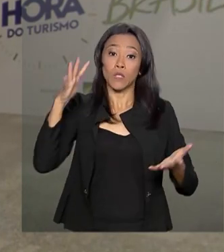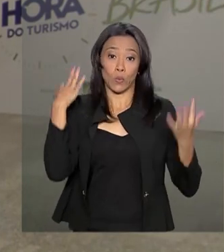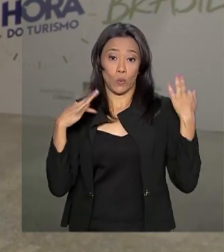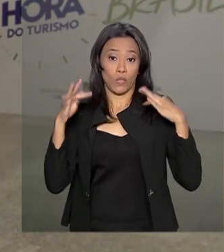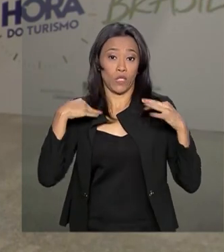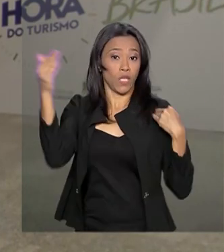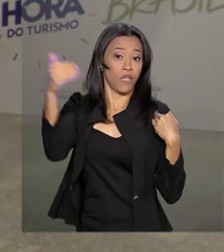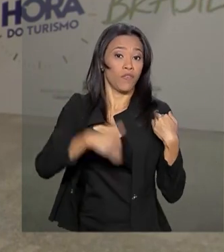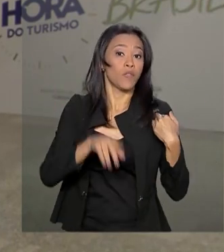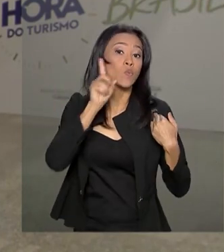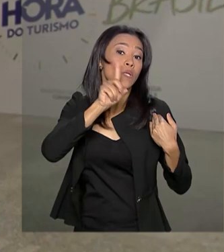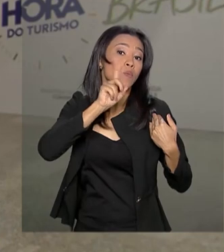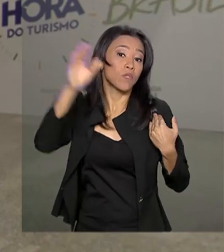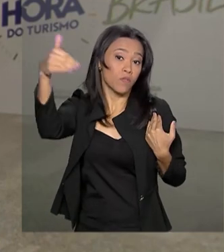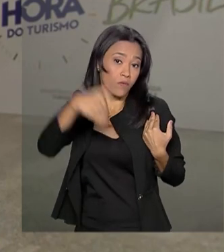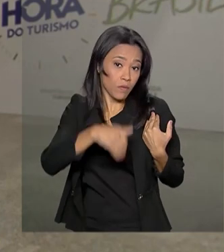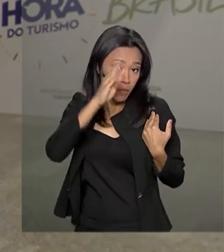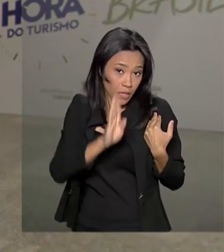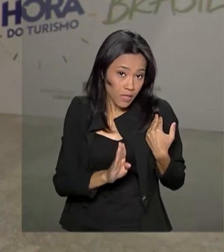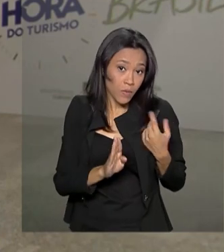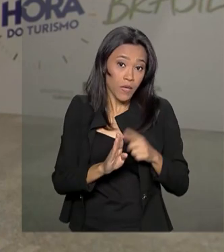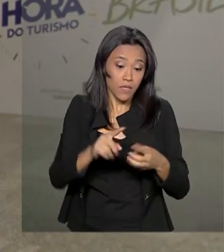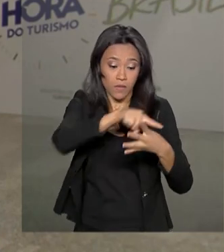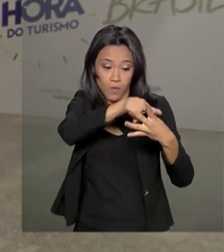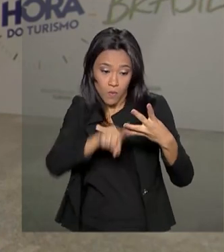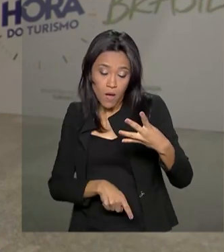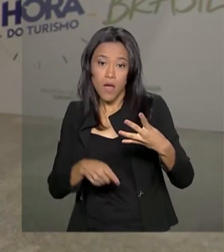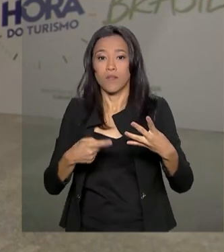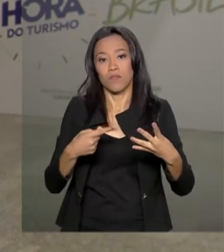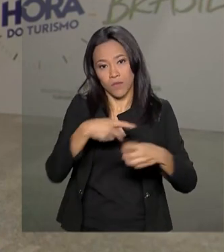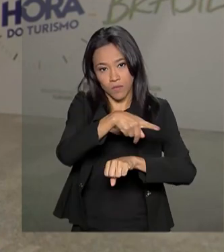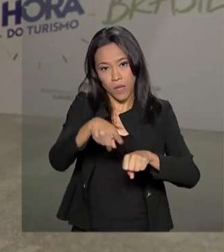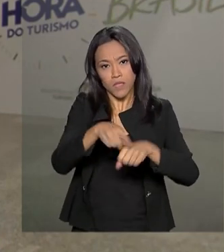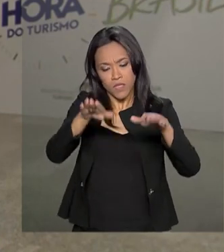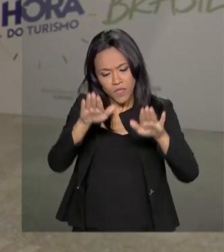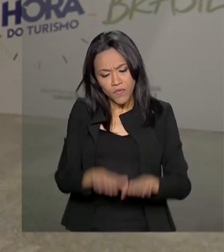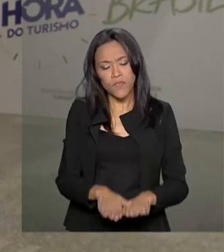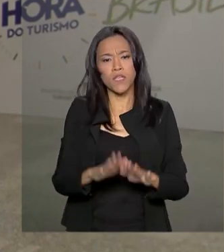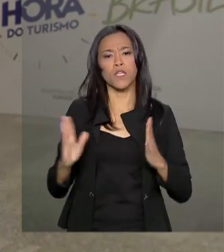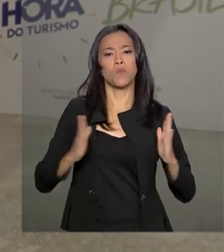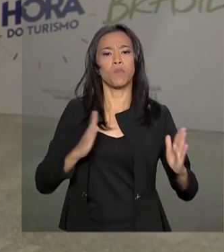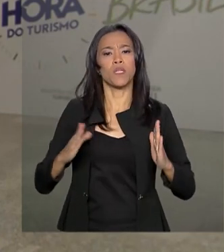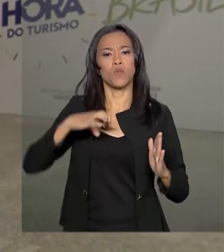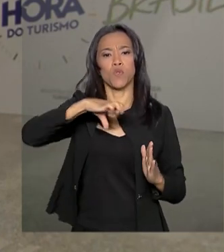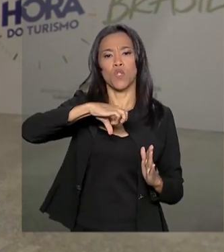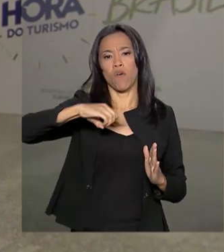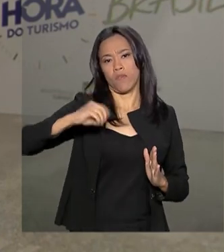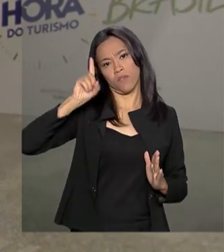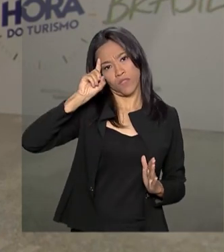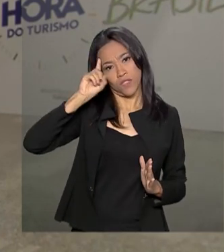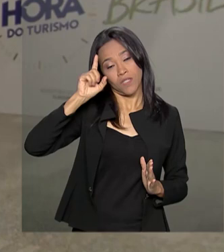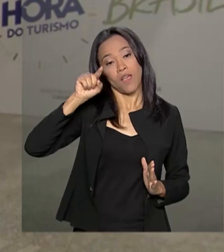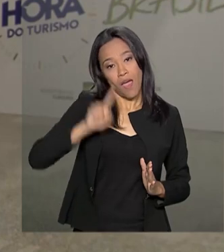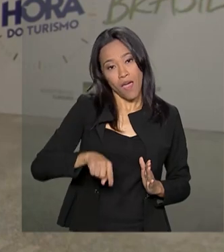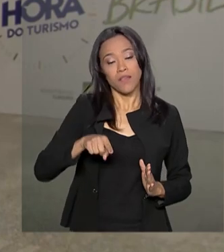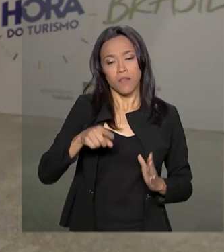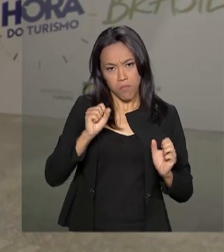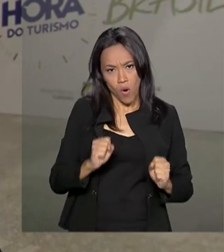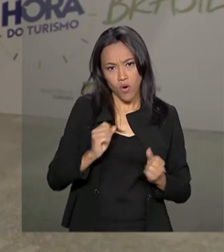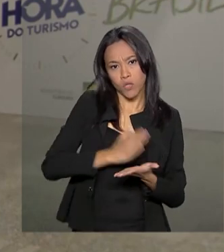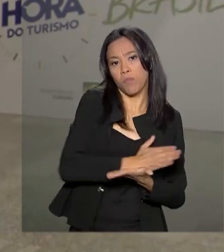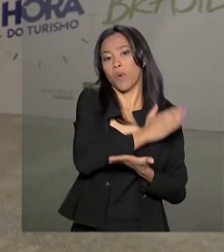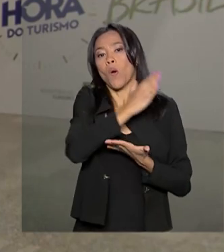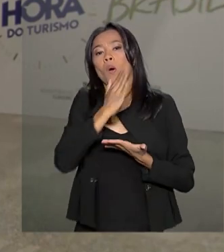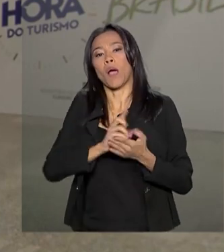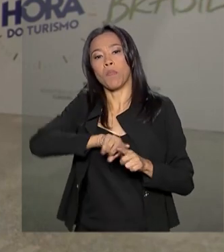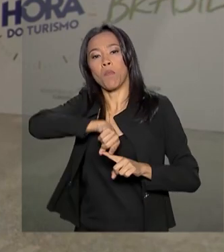isenção se aplica a turistas desses quatro países, que fiquem no país até por 90 dias. Essa isenção pode ser prorrogada por mais